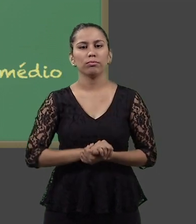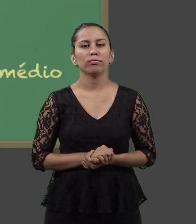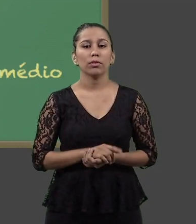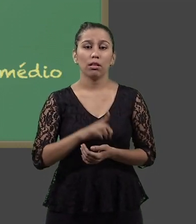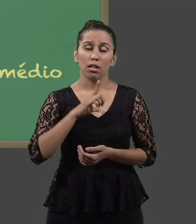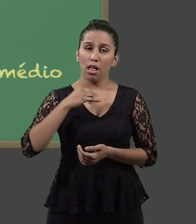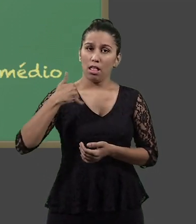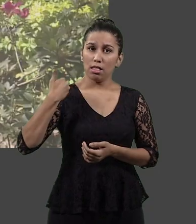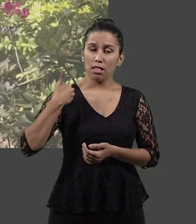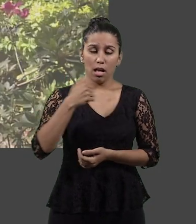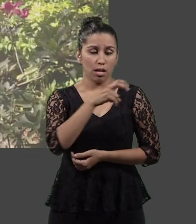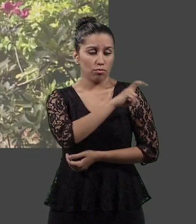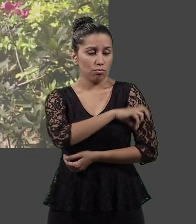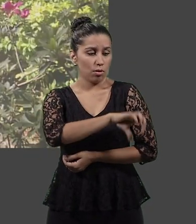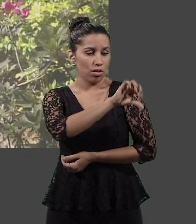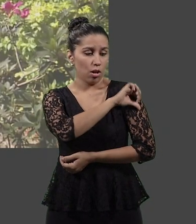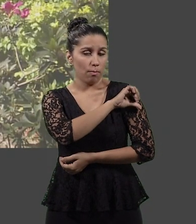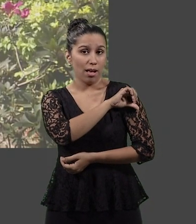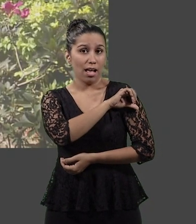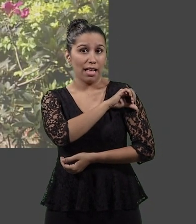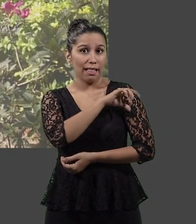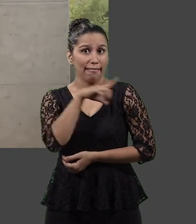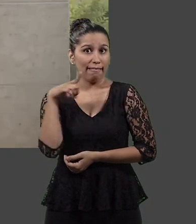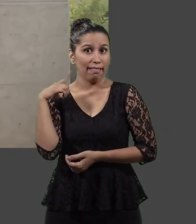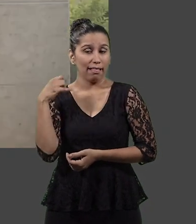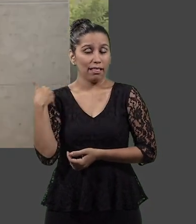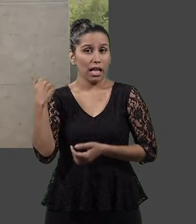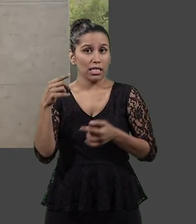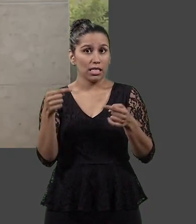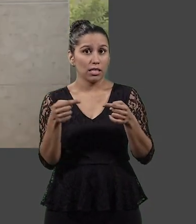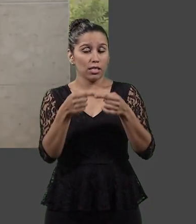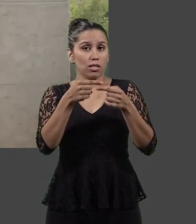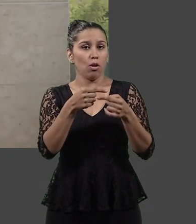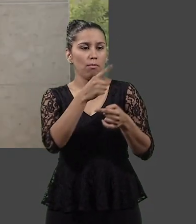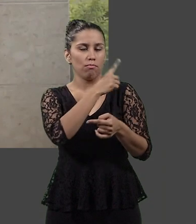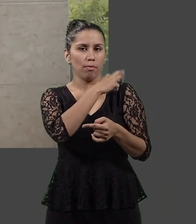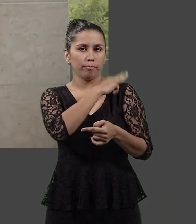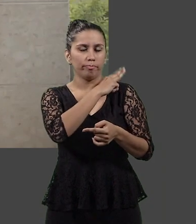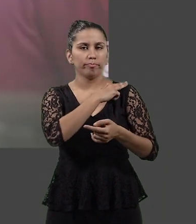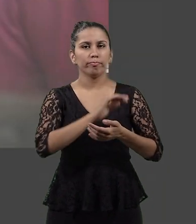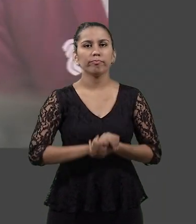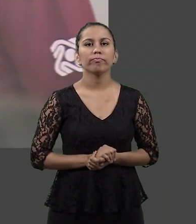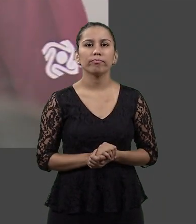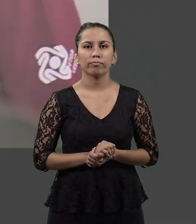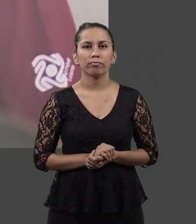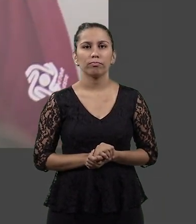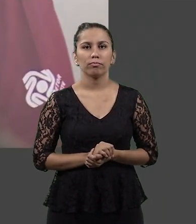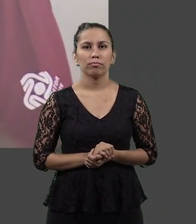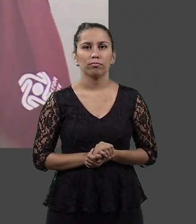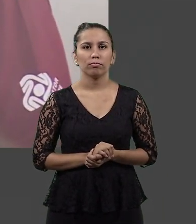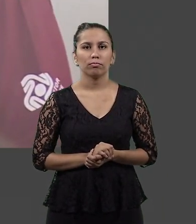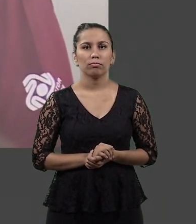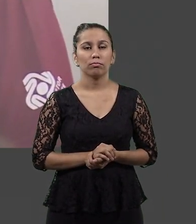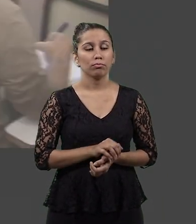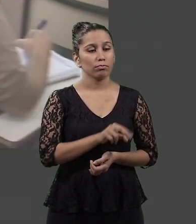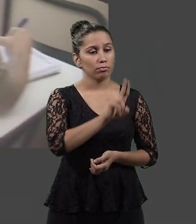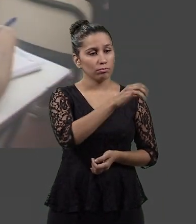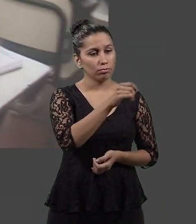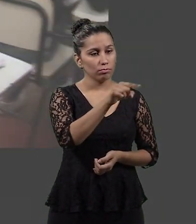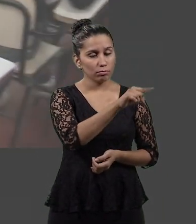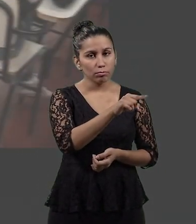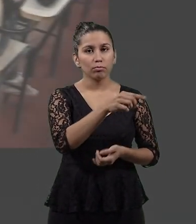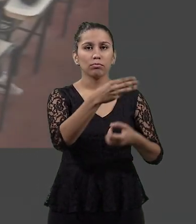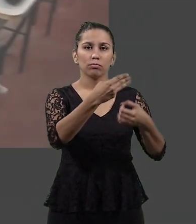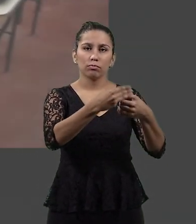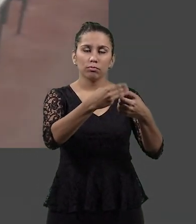também na idade correta. Nesse modelo, estados e o Distrito Federal têm o desafio de garantir não apenas o acesso e a